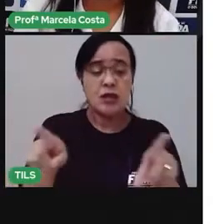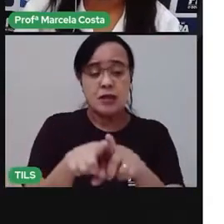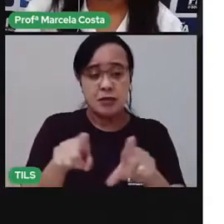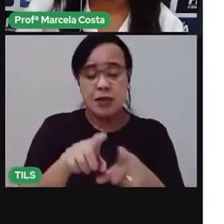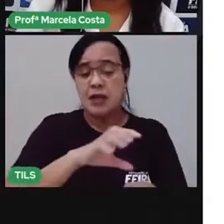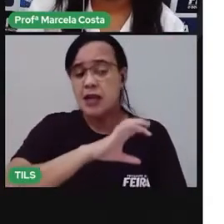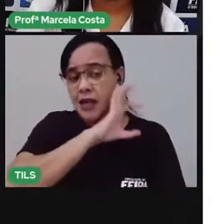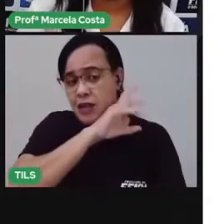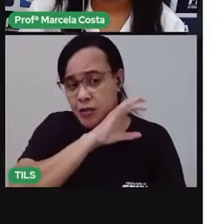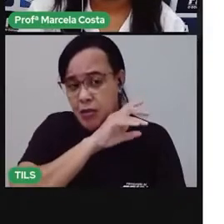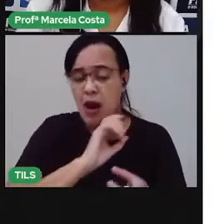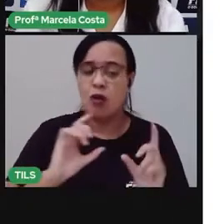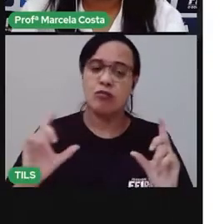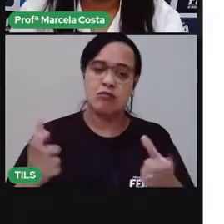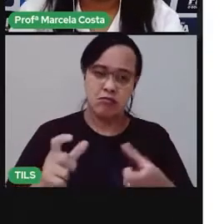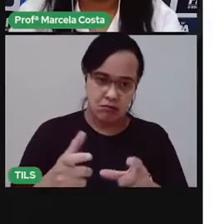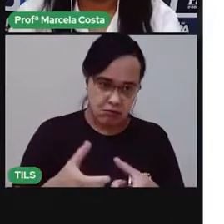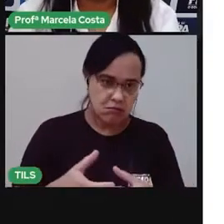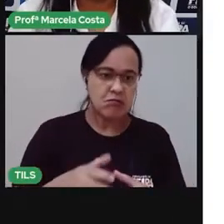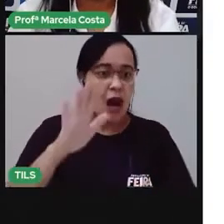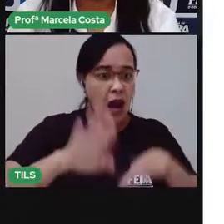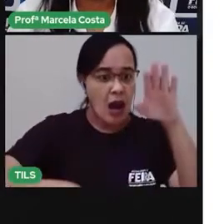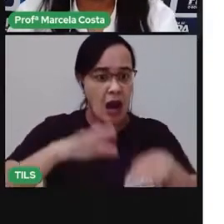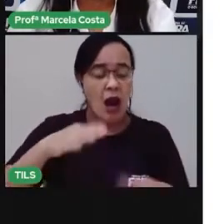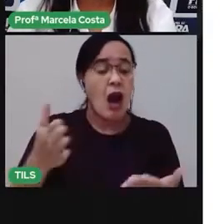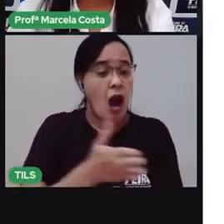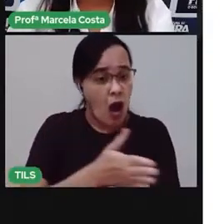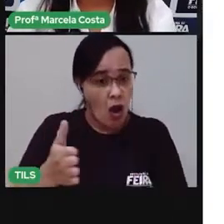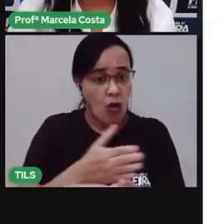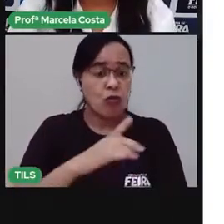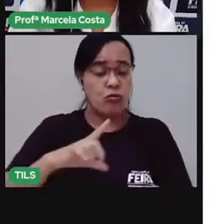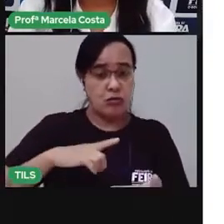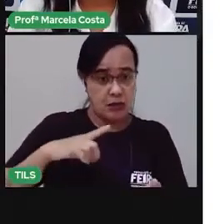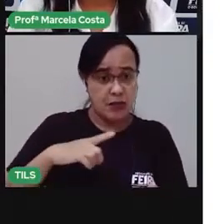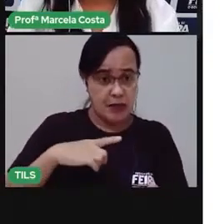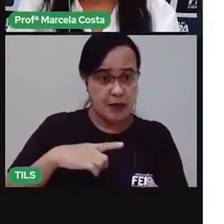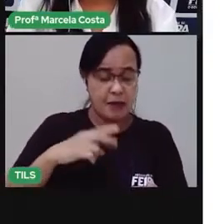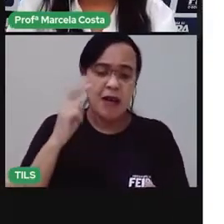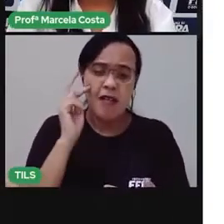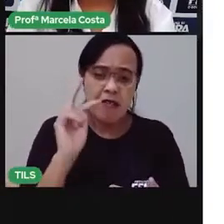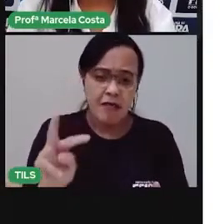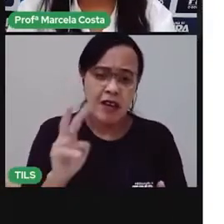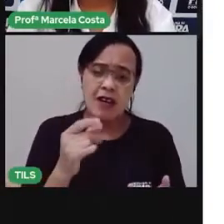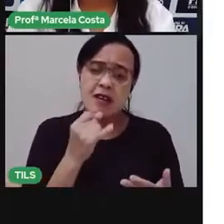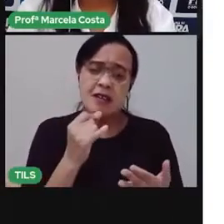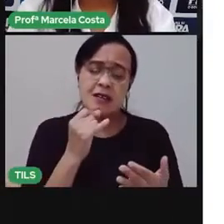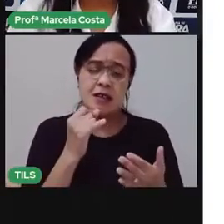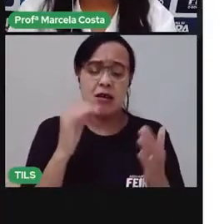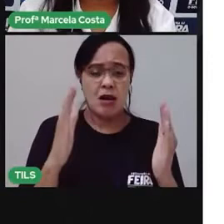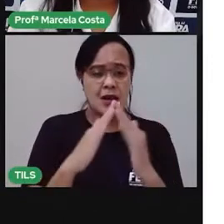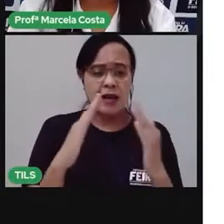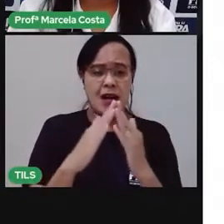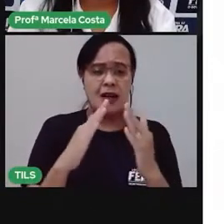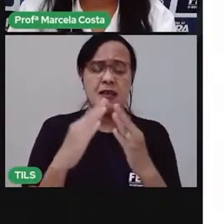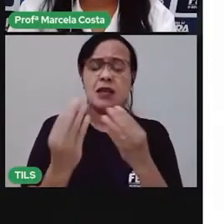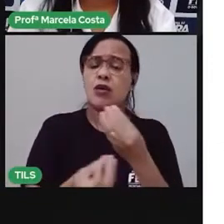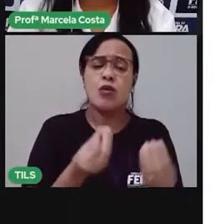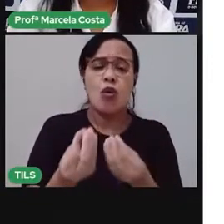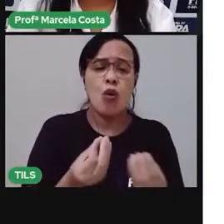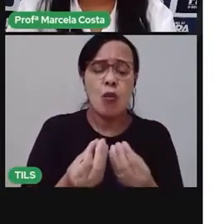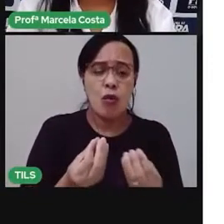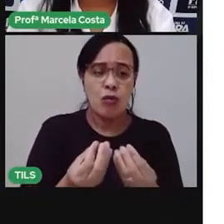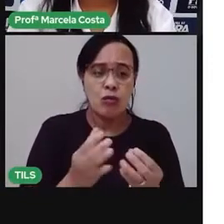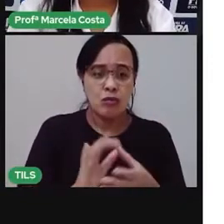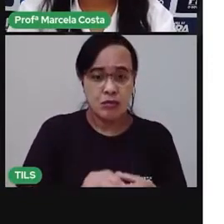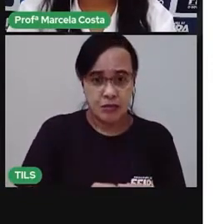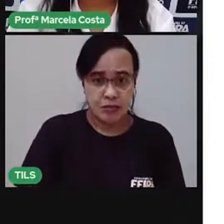O tamanho ainda é menor. Vejam esse exemplo que a casa é uma casa que